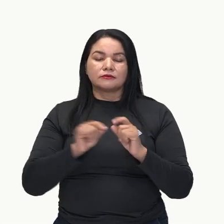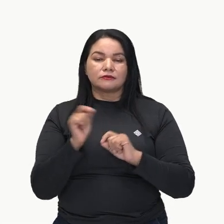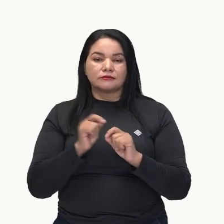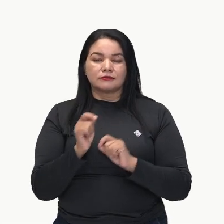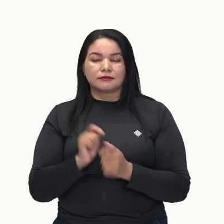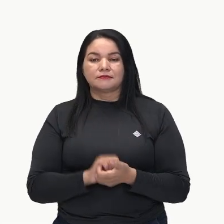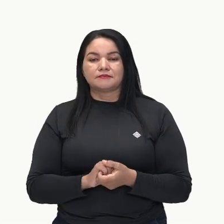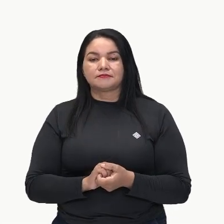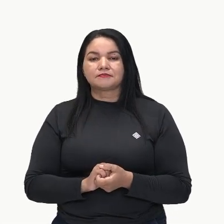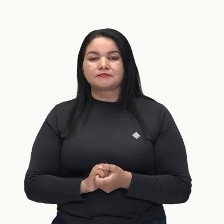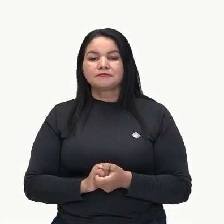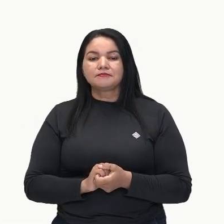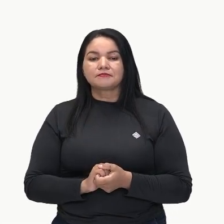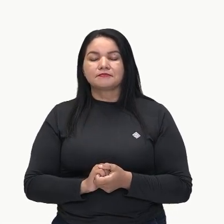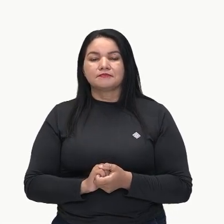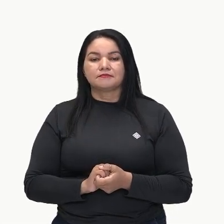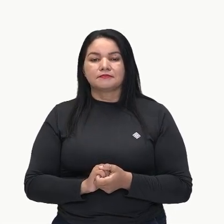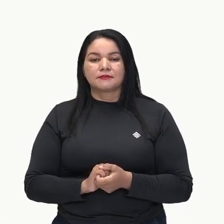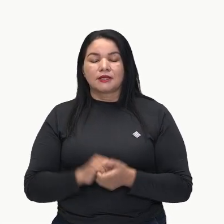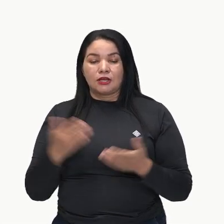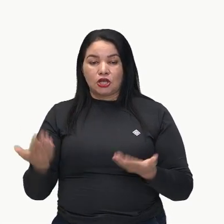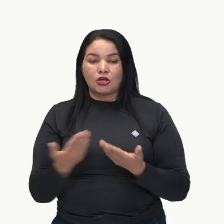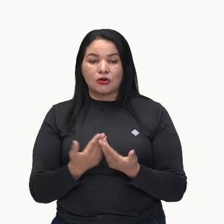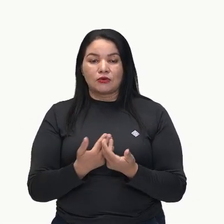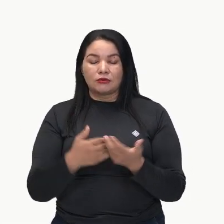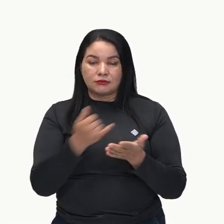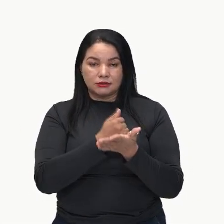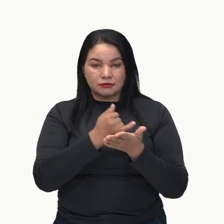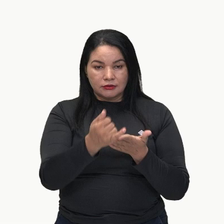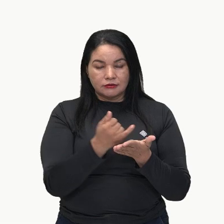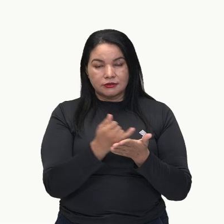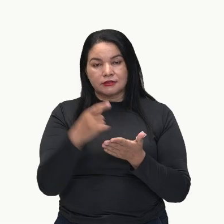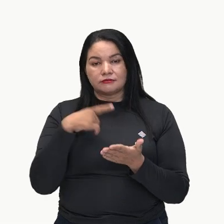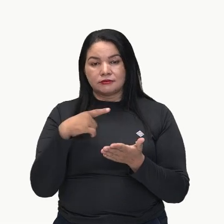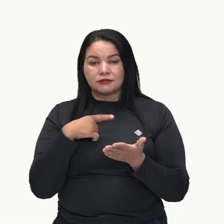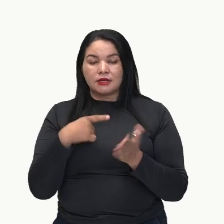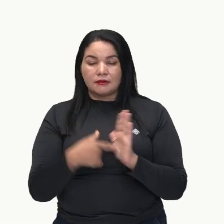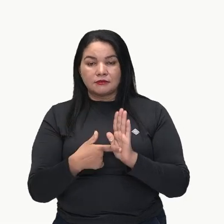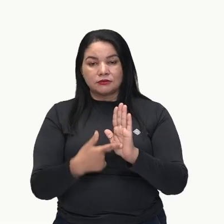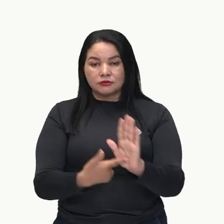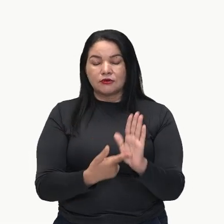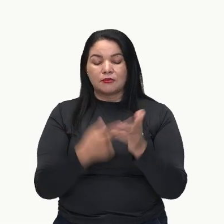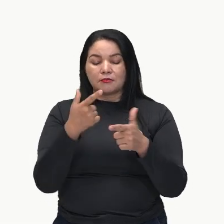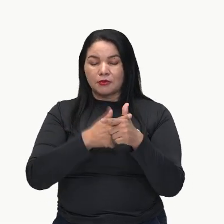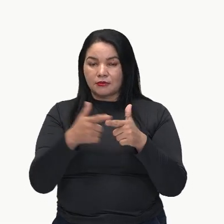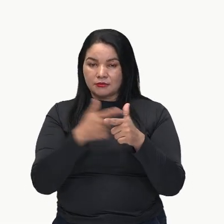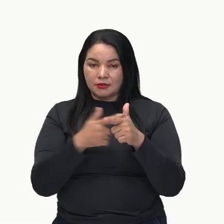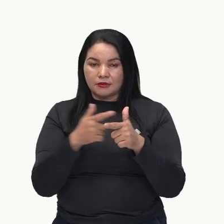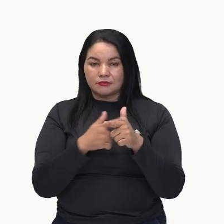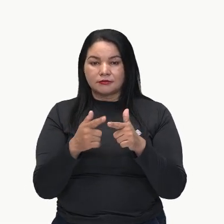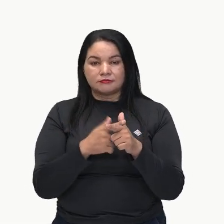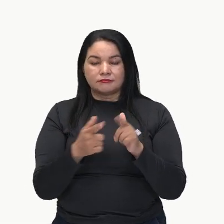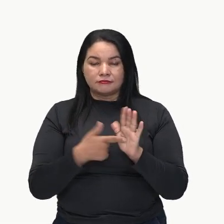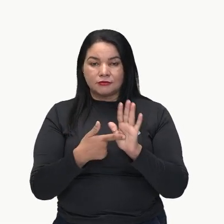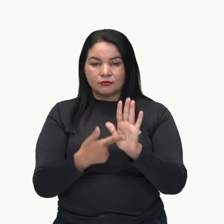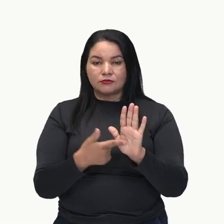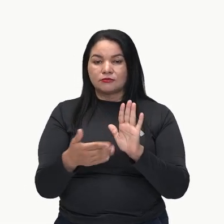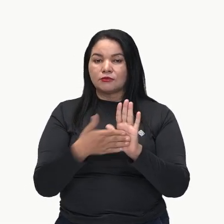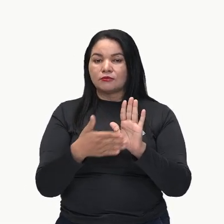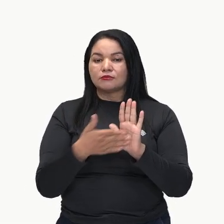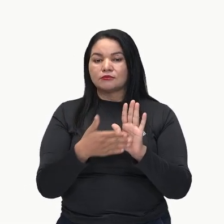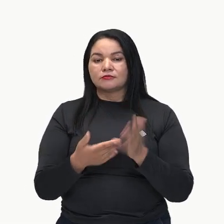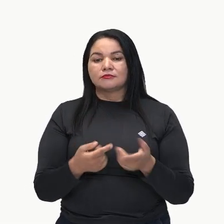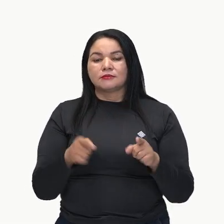início da nossa aula. Então, na introdução, nós temos a apresentação do problema proposto. Então, olha só, existem inúmeros